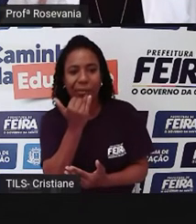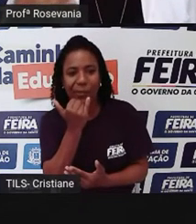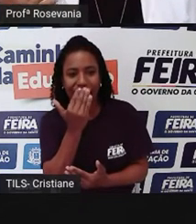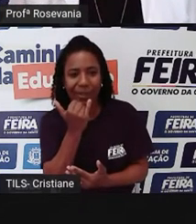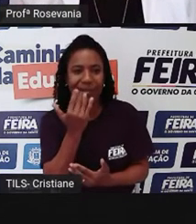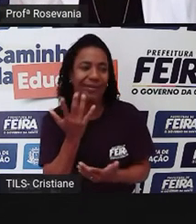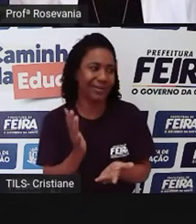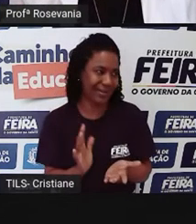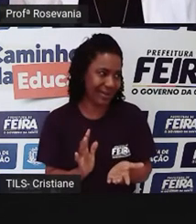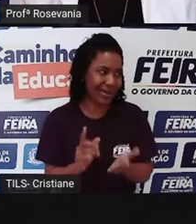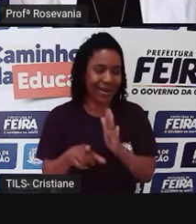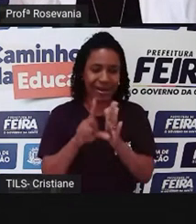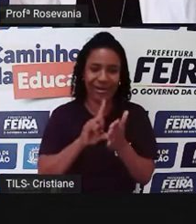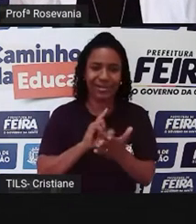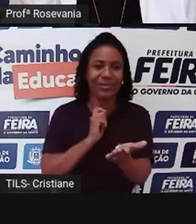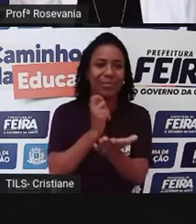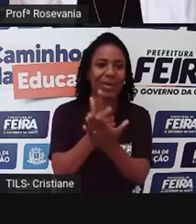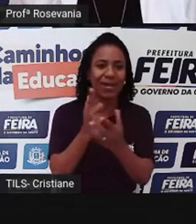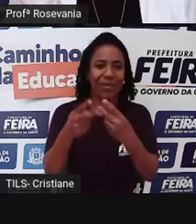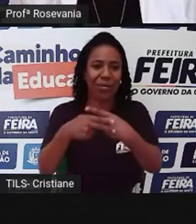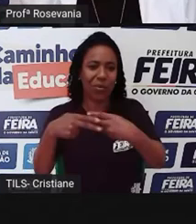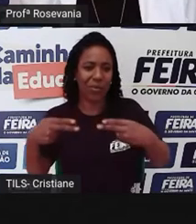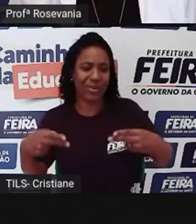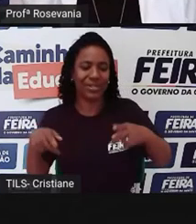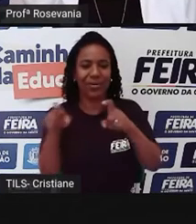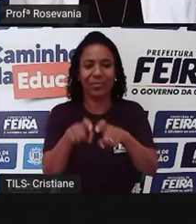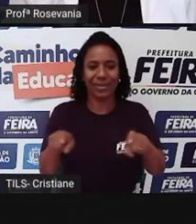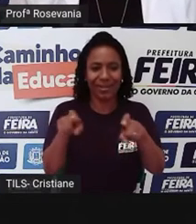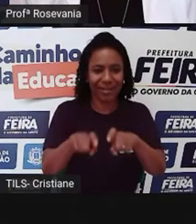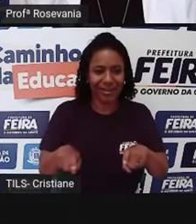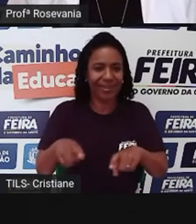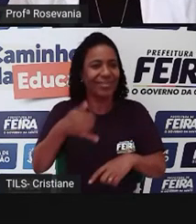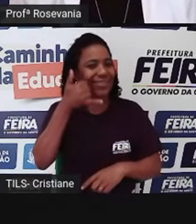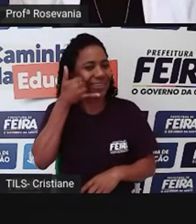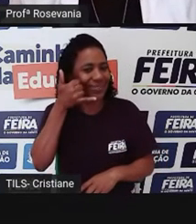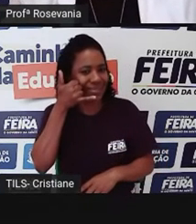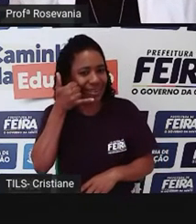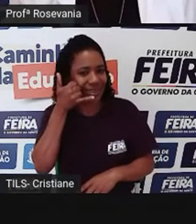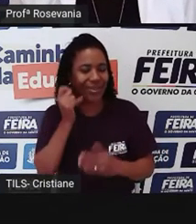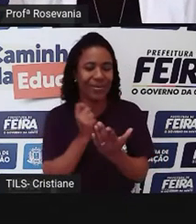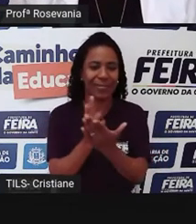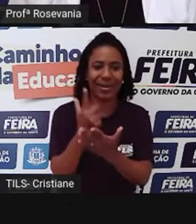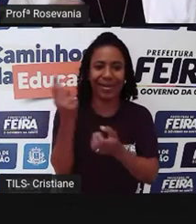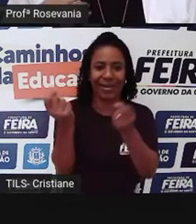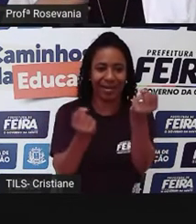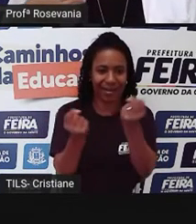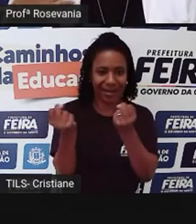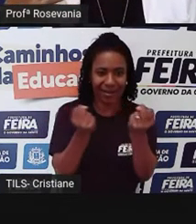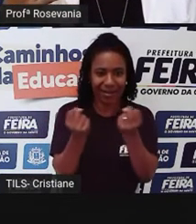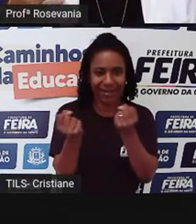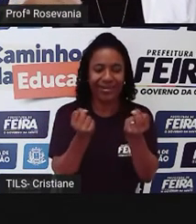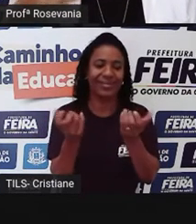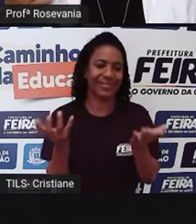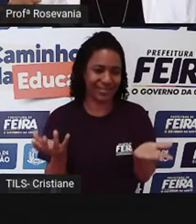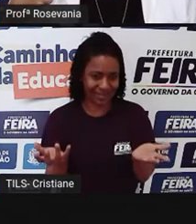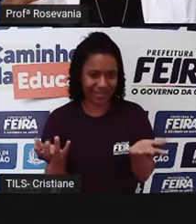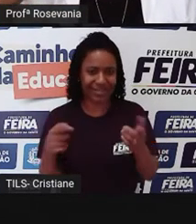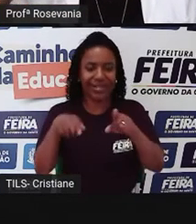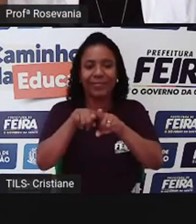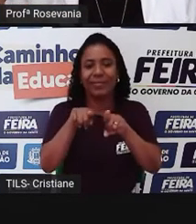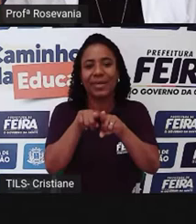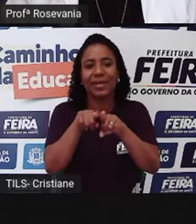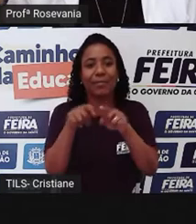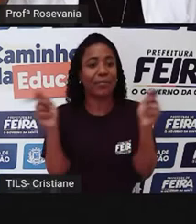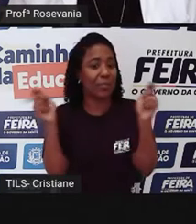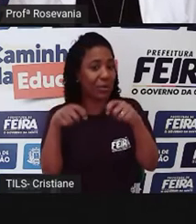a gente comprava muitos produtos eletrônicos, era mais fácil de comprar produtos eletrônicos, comprar carro, né, fazer as transações